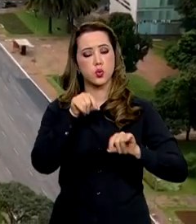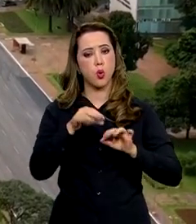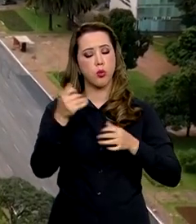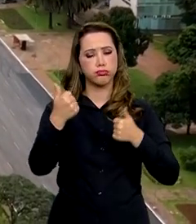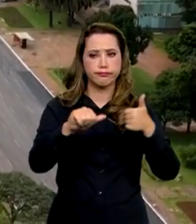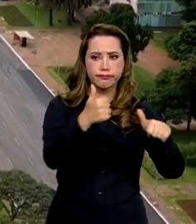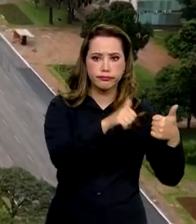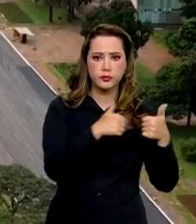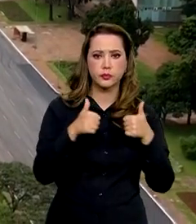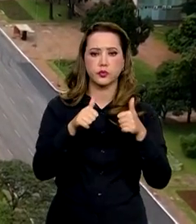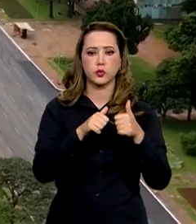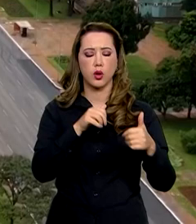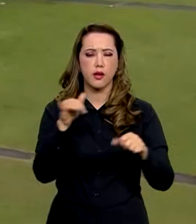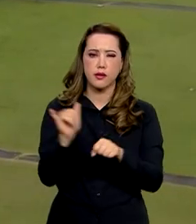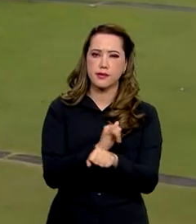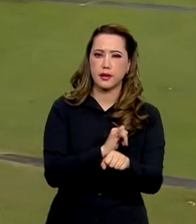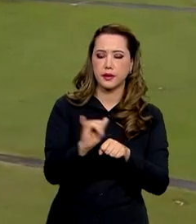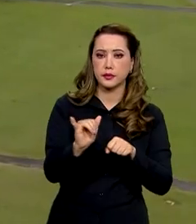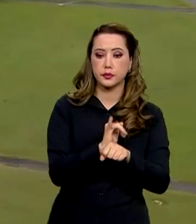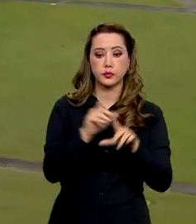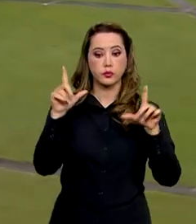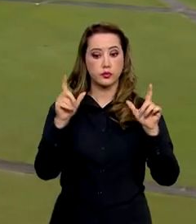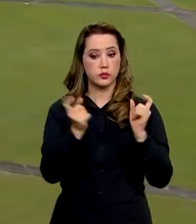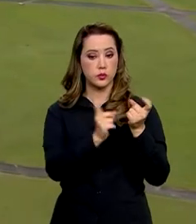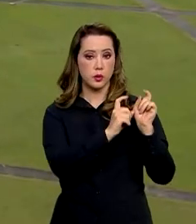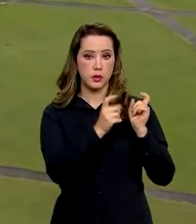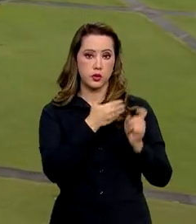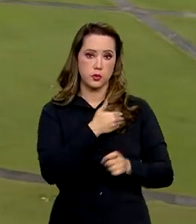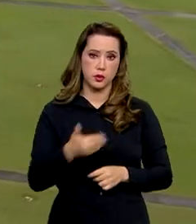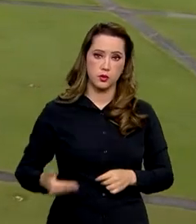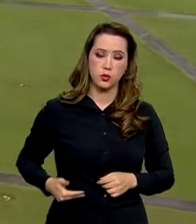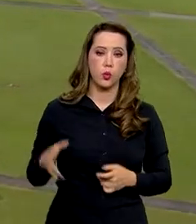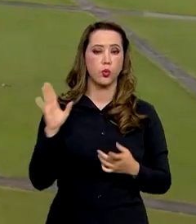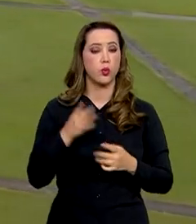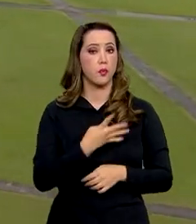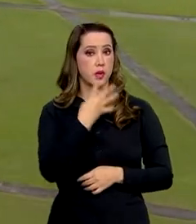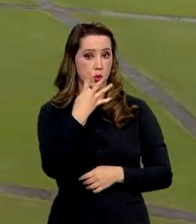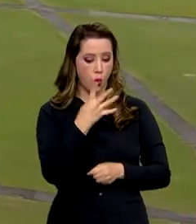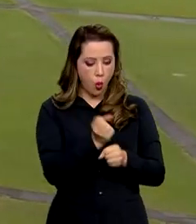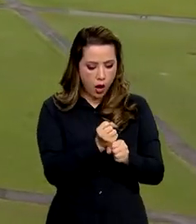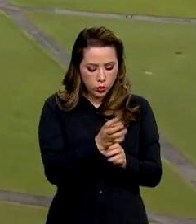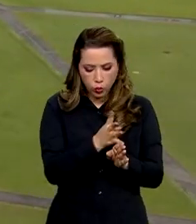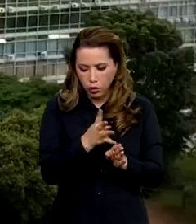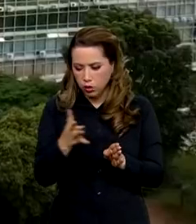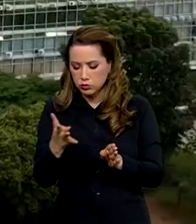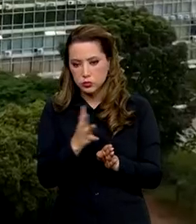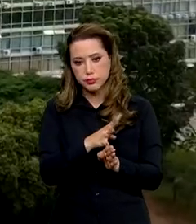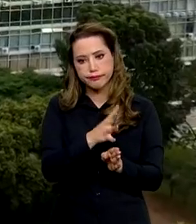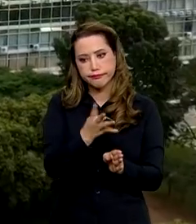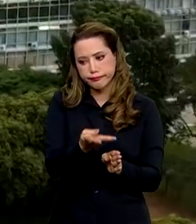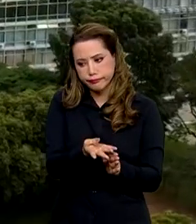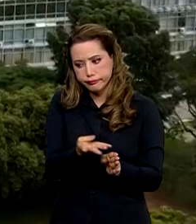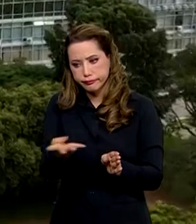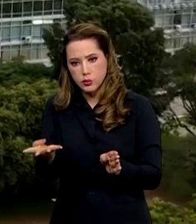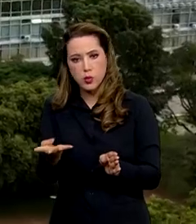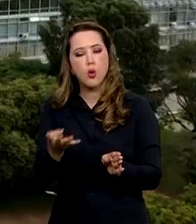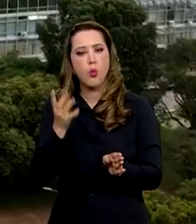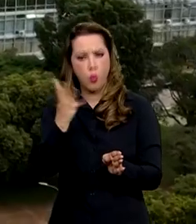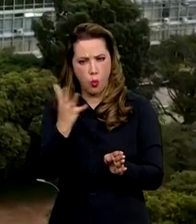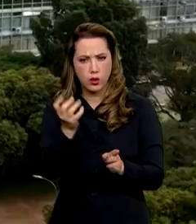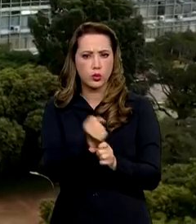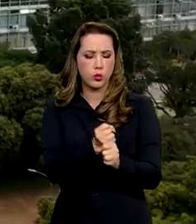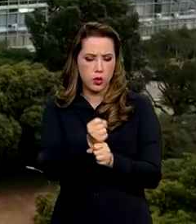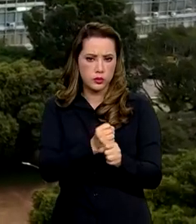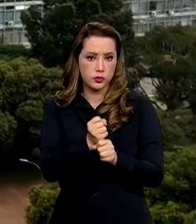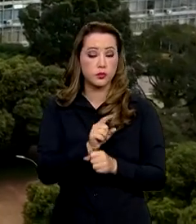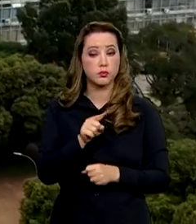e os objetivos estratégicos para a administração pública para os quatro anos seguintes. A ideia foi construí